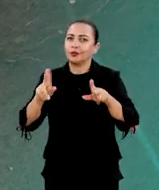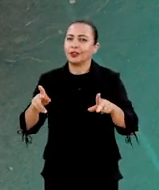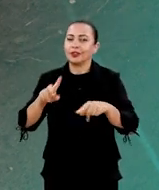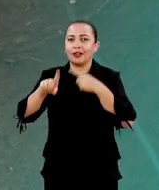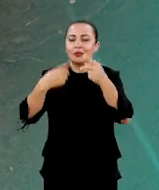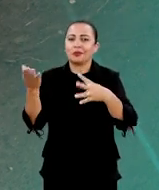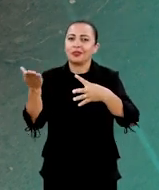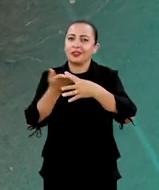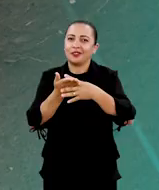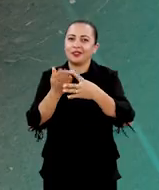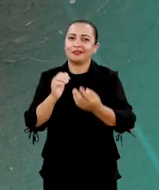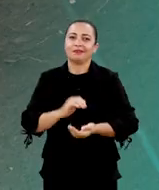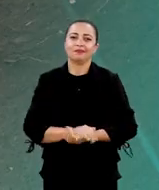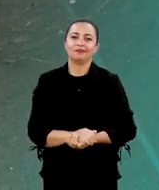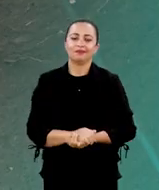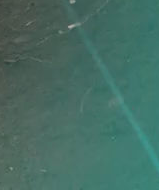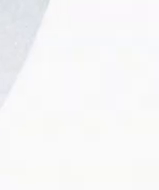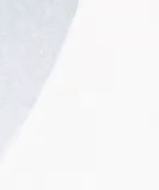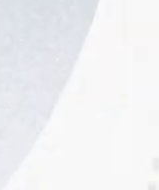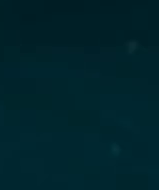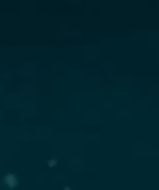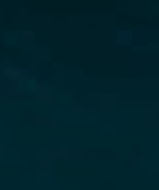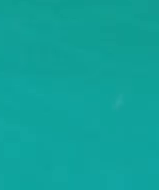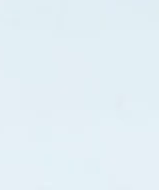diferente. É depois do intervalo.